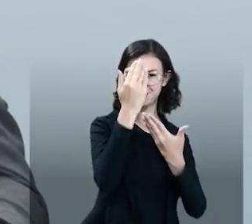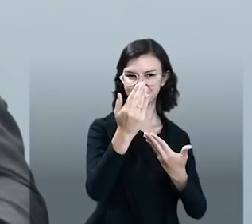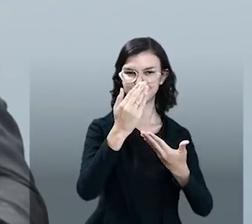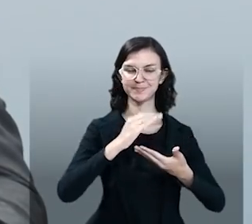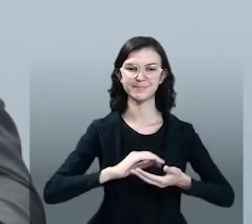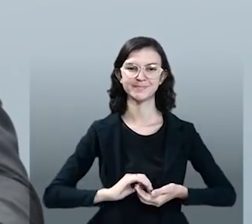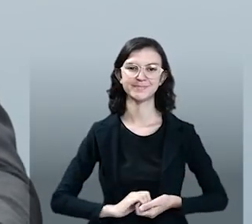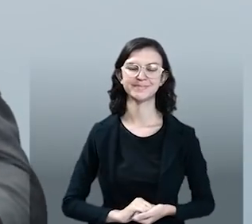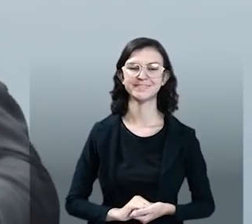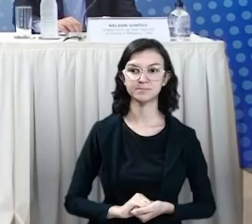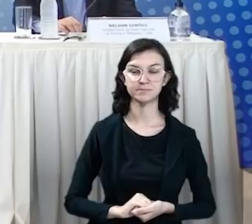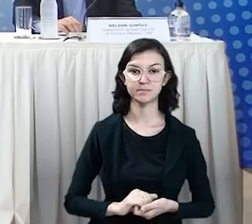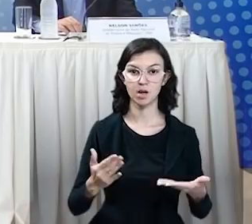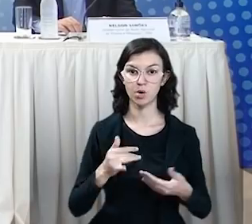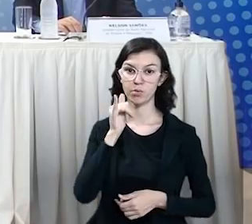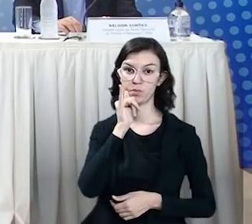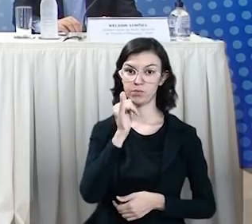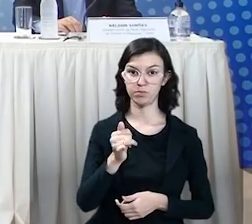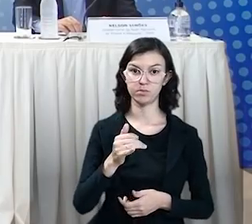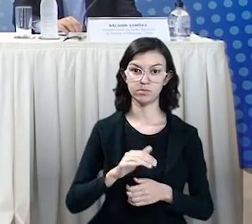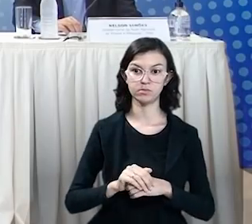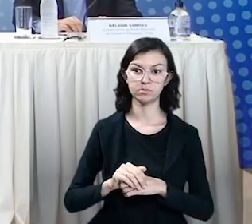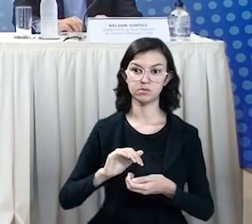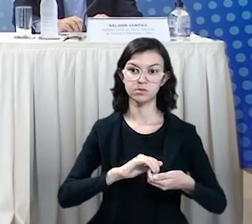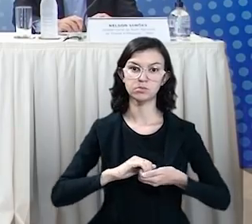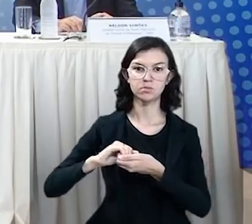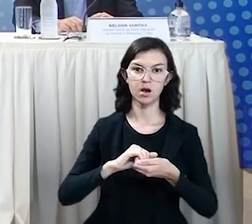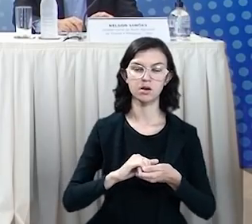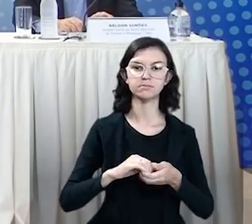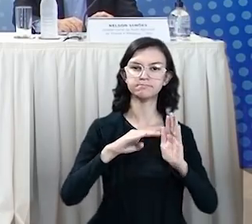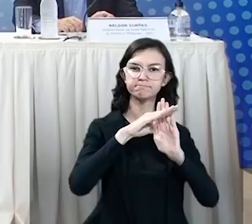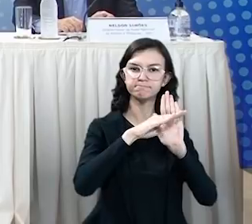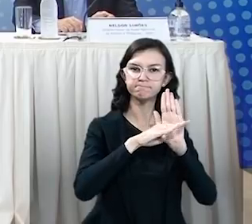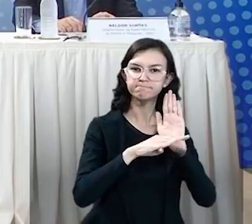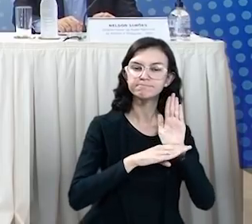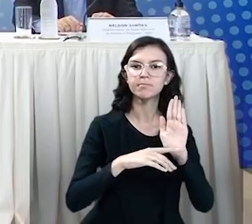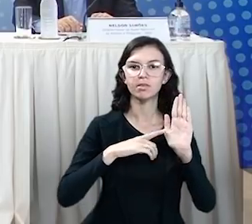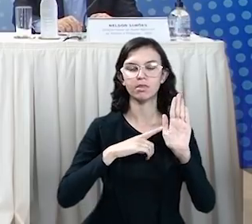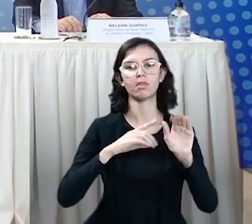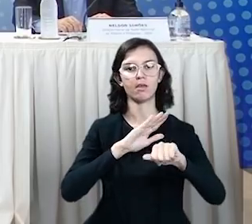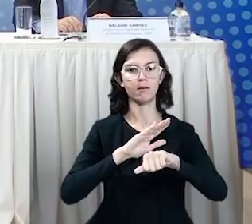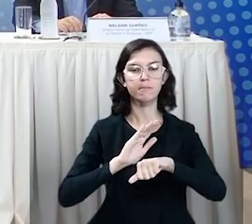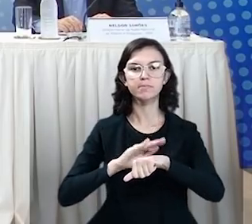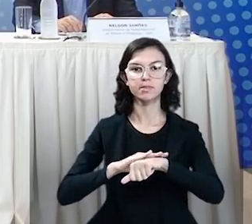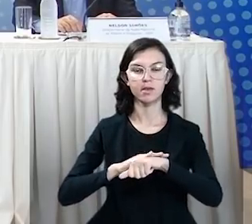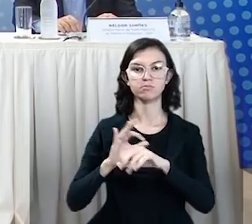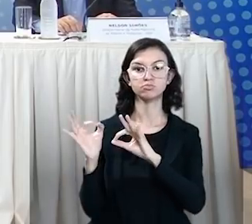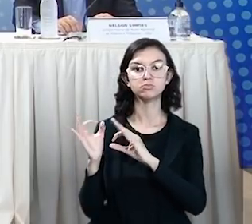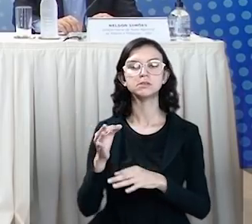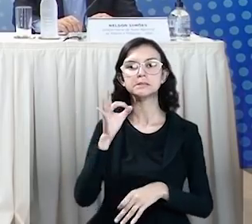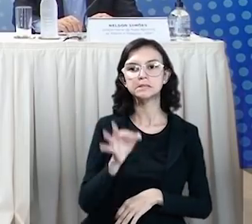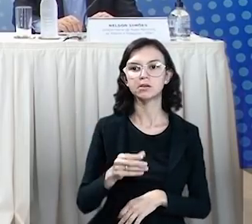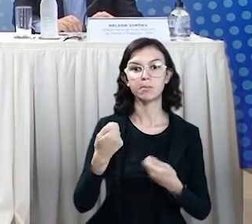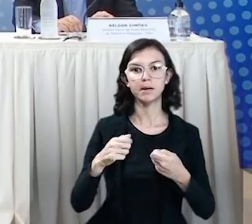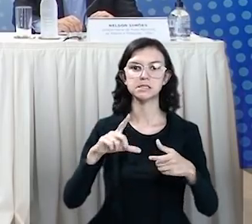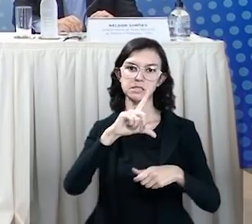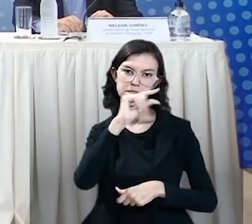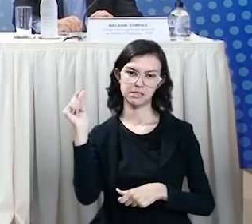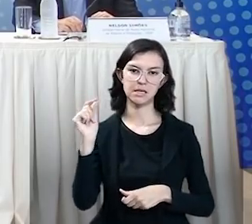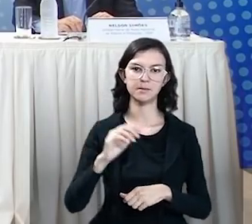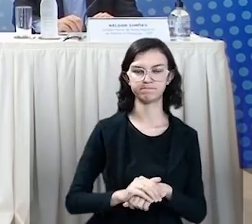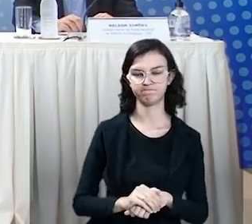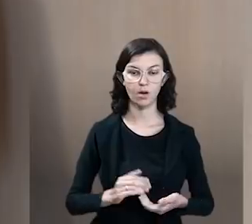Muito obrigado. Informamos que, em motivo de cumprimento de agenda, o ministro de Estado da Educação se ausentará.